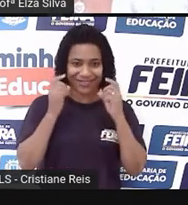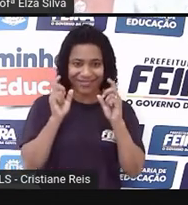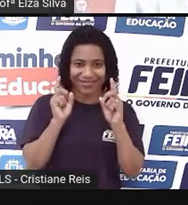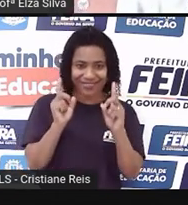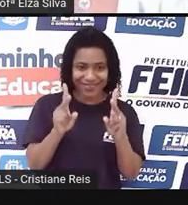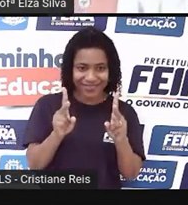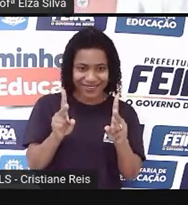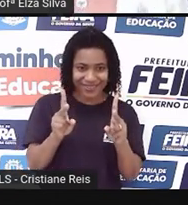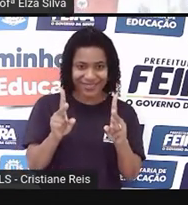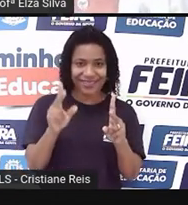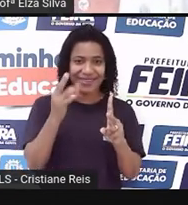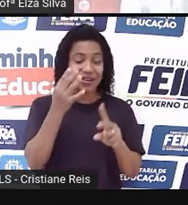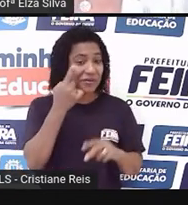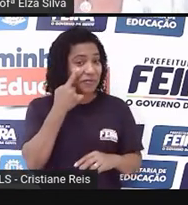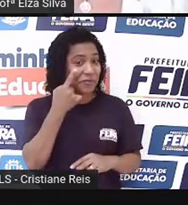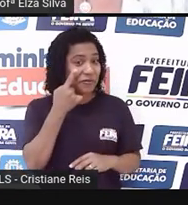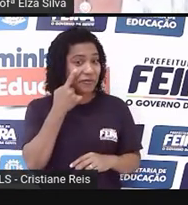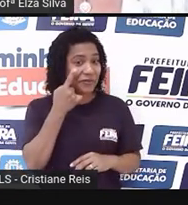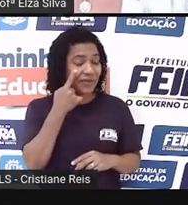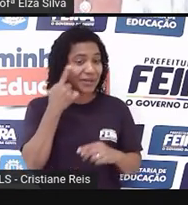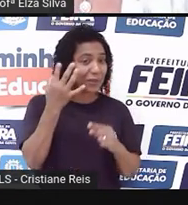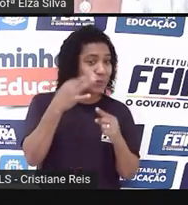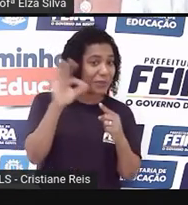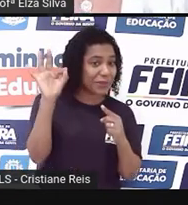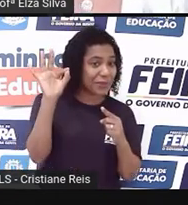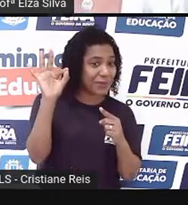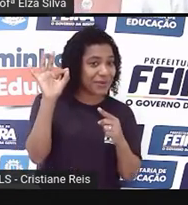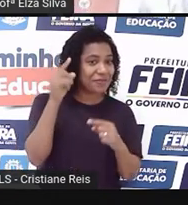correct the activity. Então, vamos corrigir esta atividade.